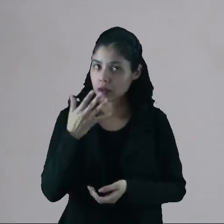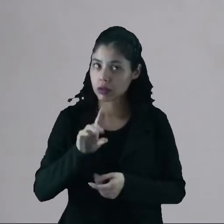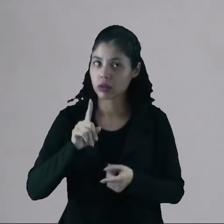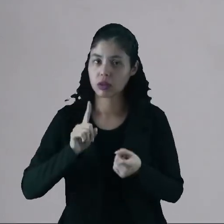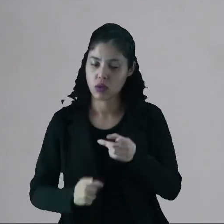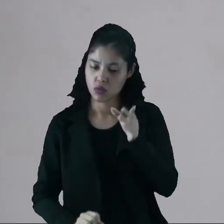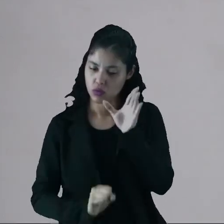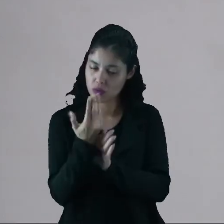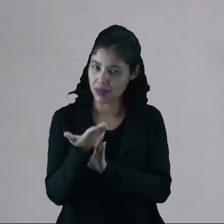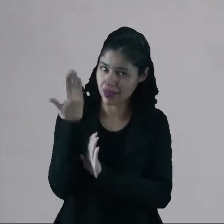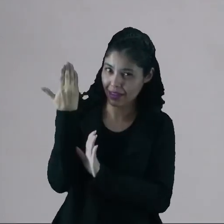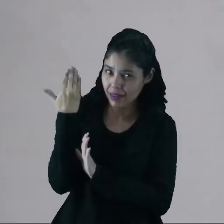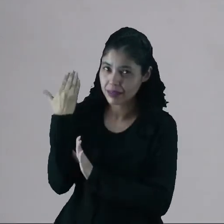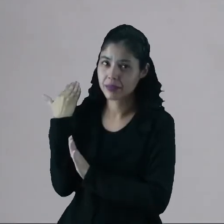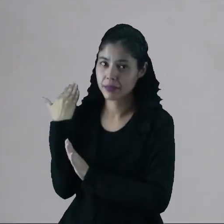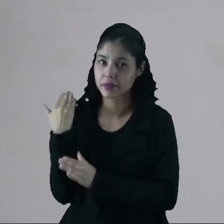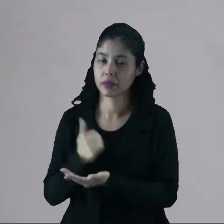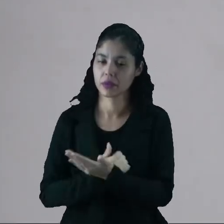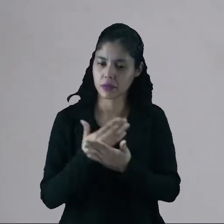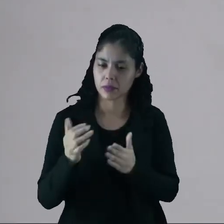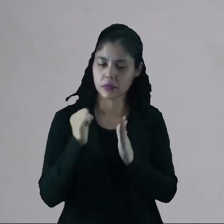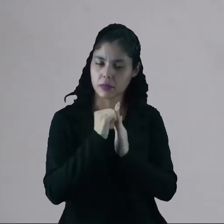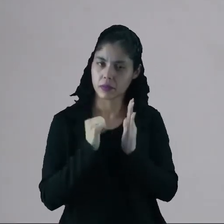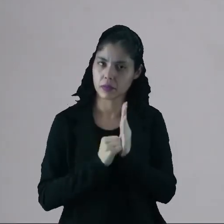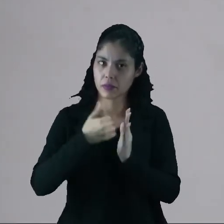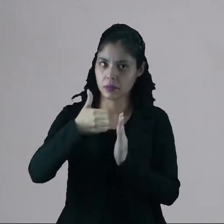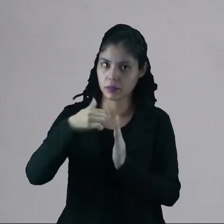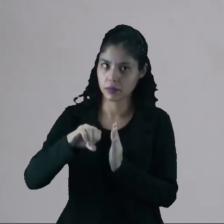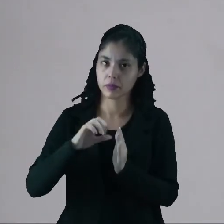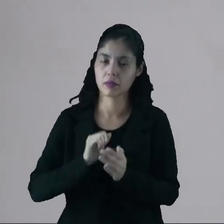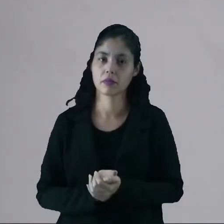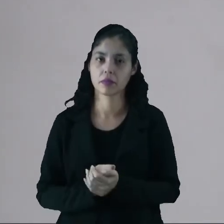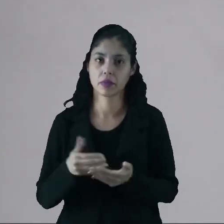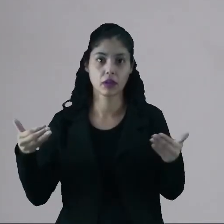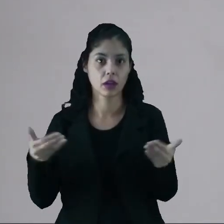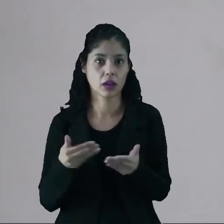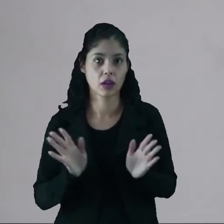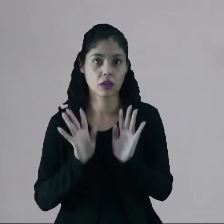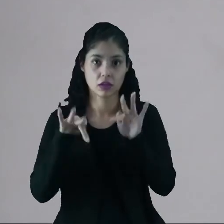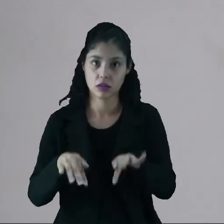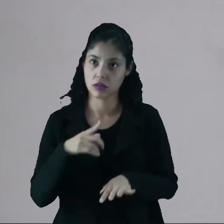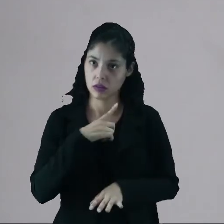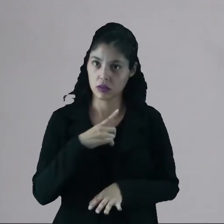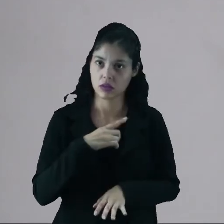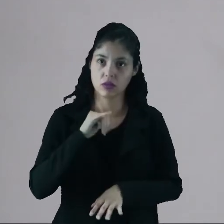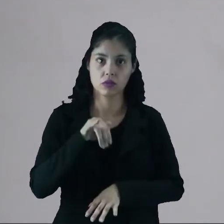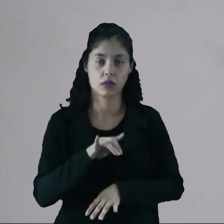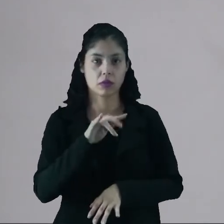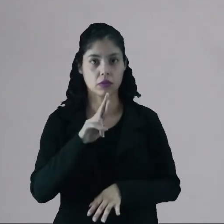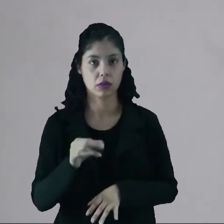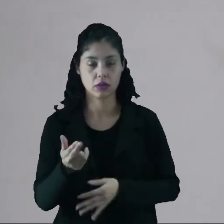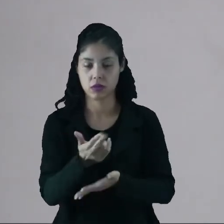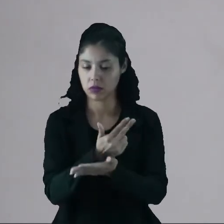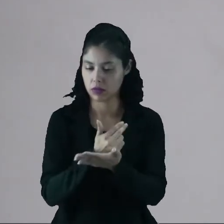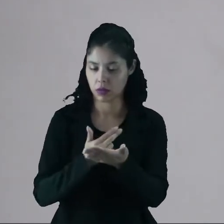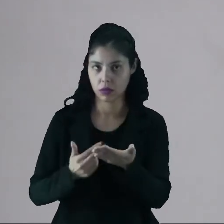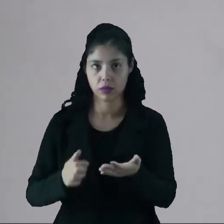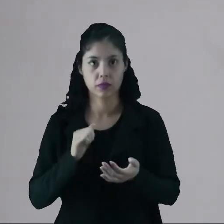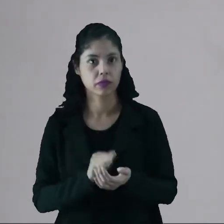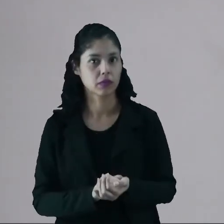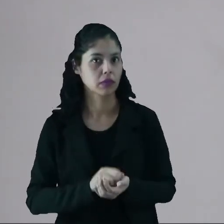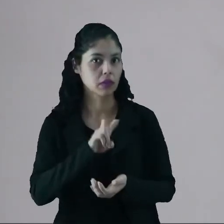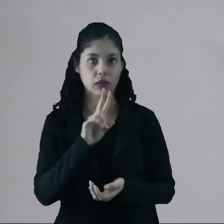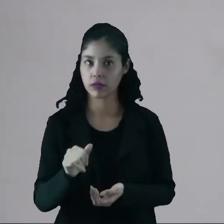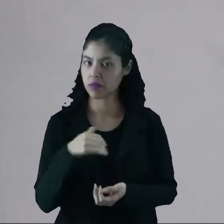fotografia surgiu lá atrás, no início do século XIX, e agora no final eu tenho o impressionismo. Os artistas